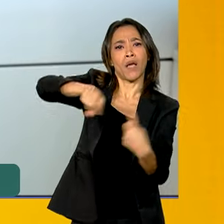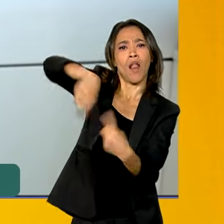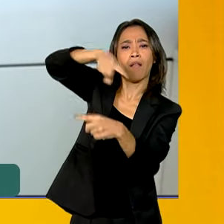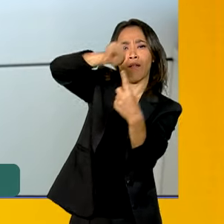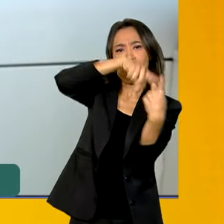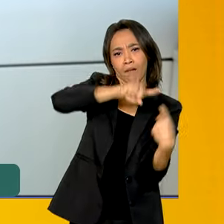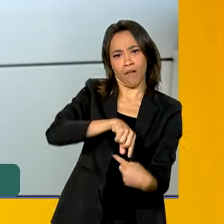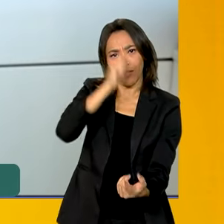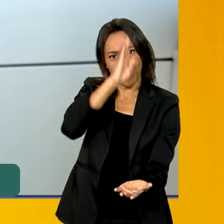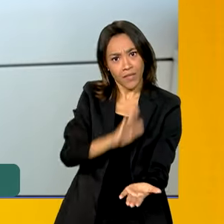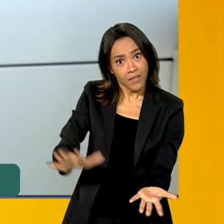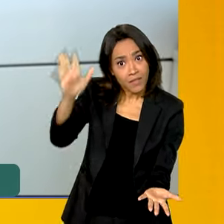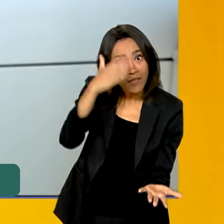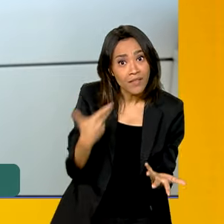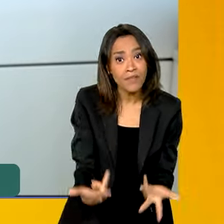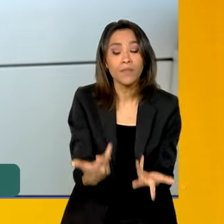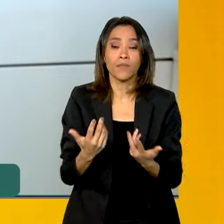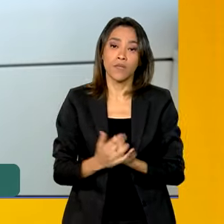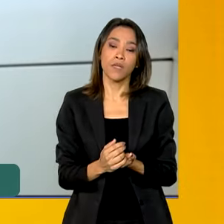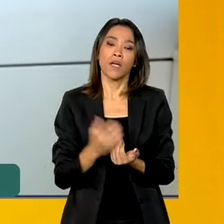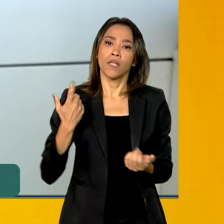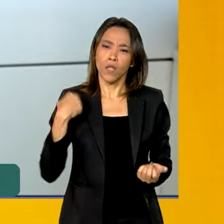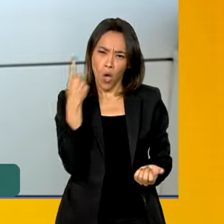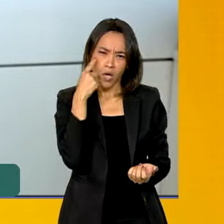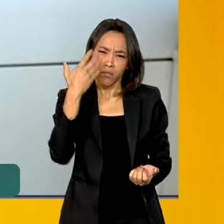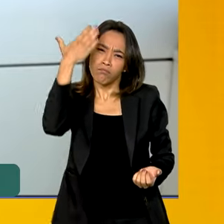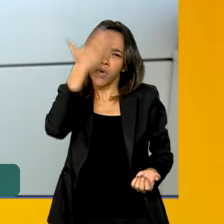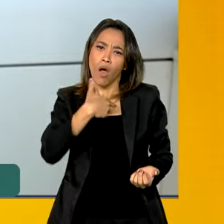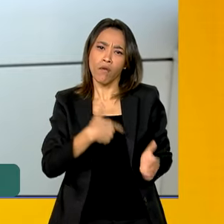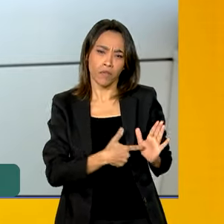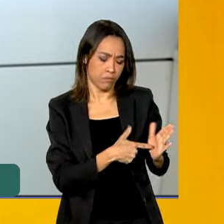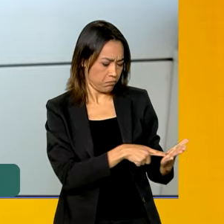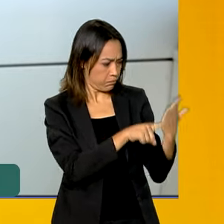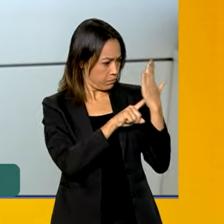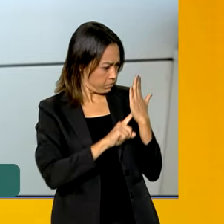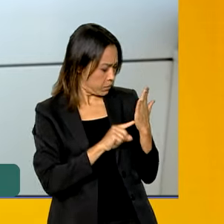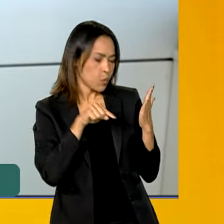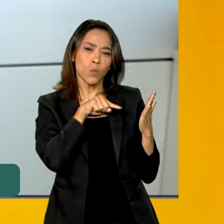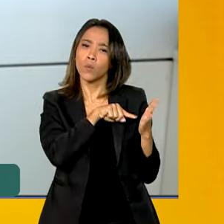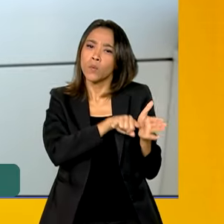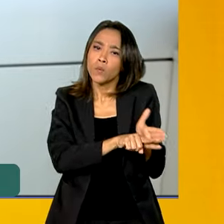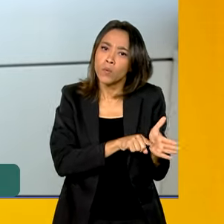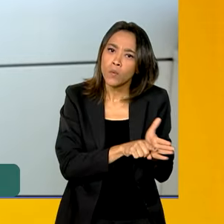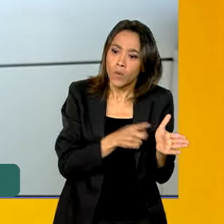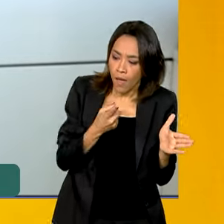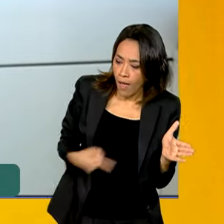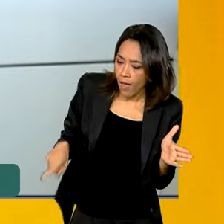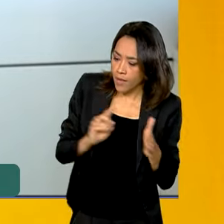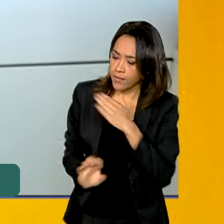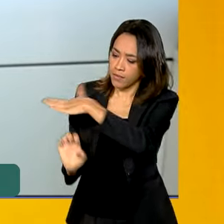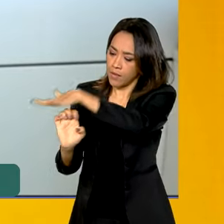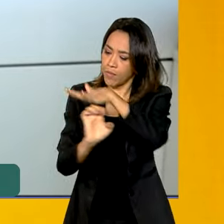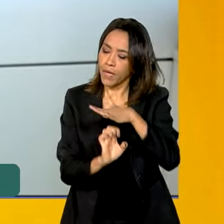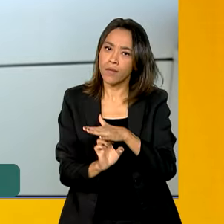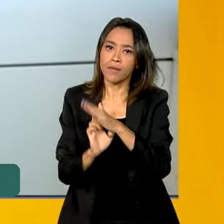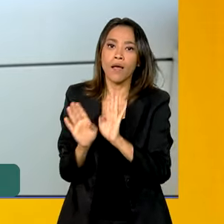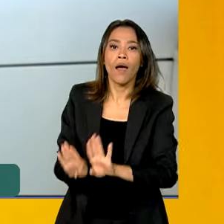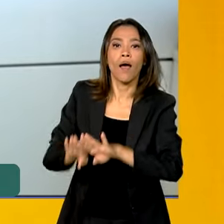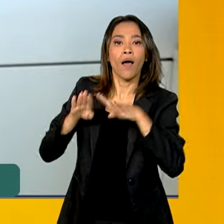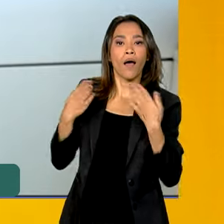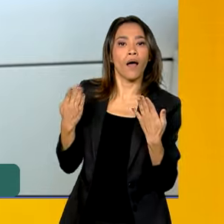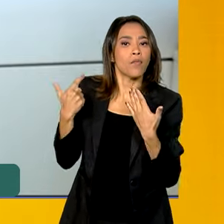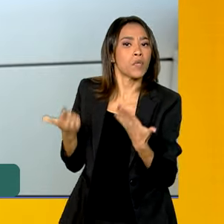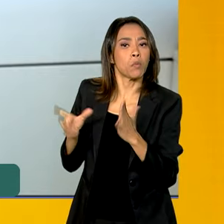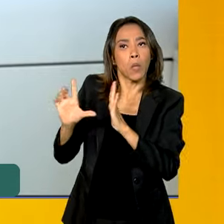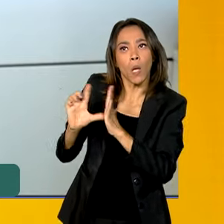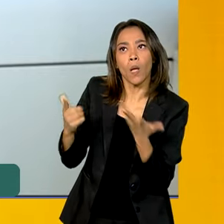local. A gente vê já em estudos claros que nos mostram que muitos empresários colocam seus pontos comerciais